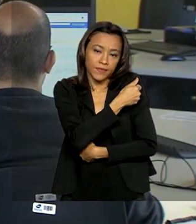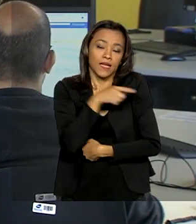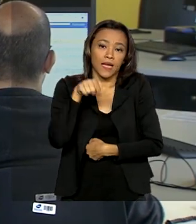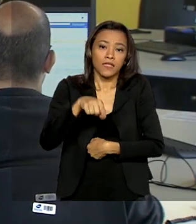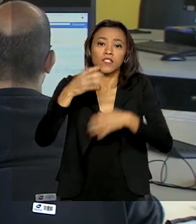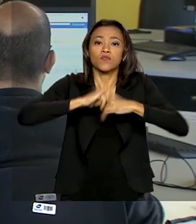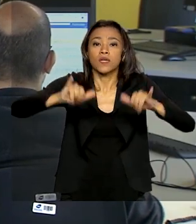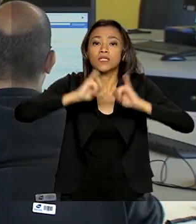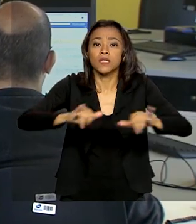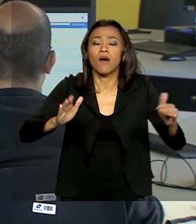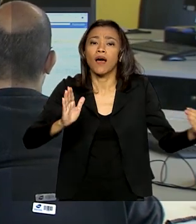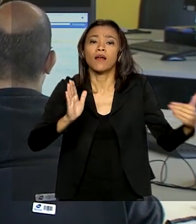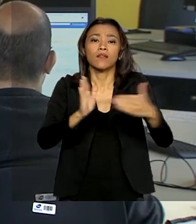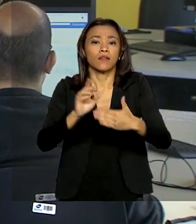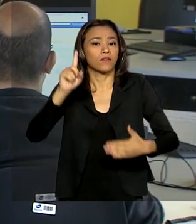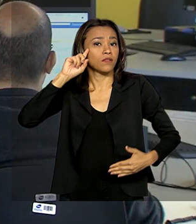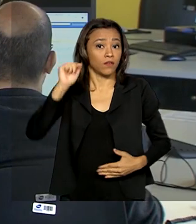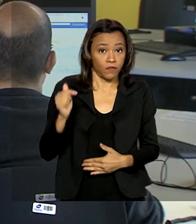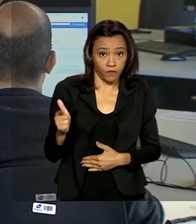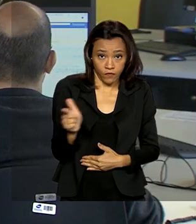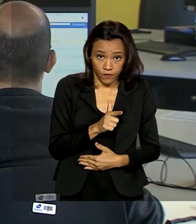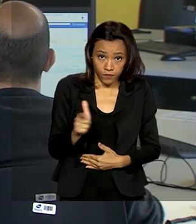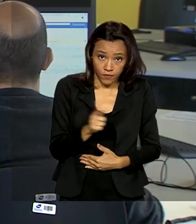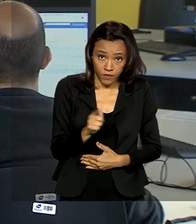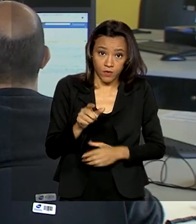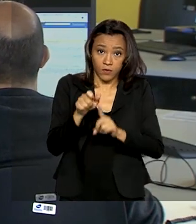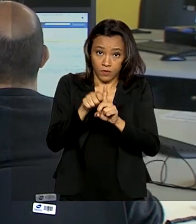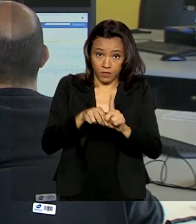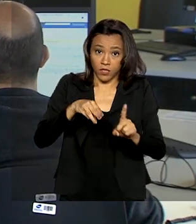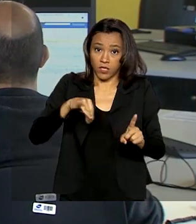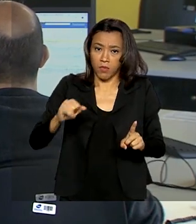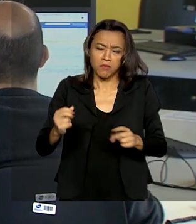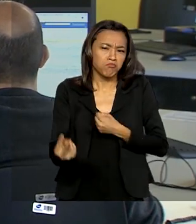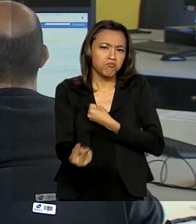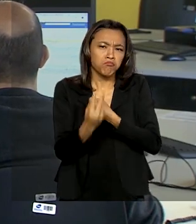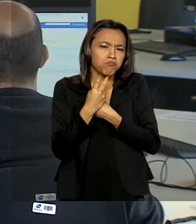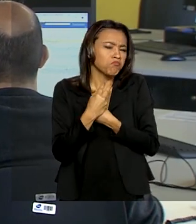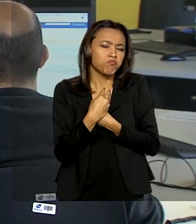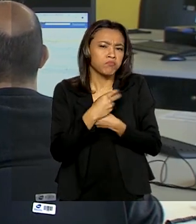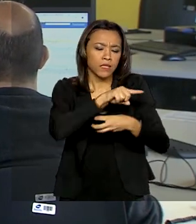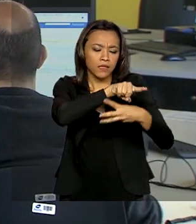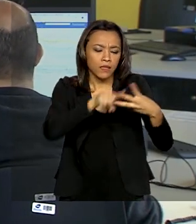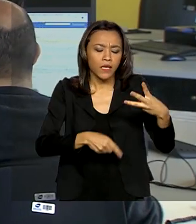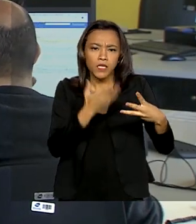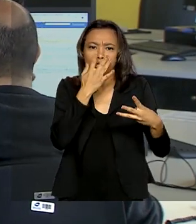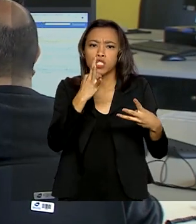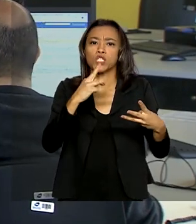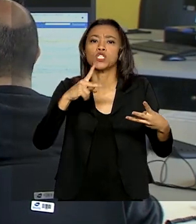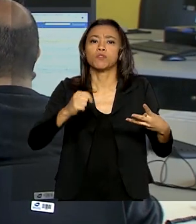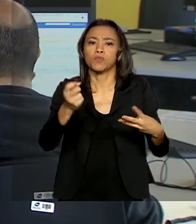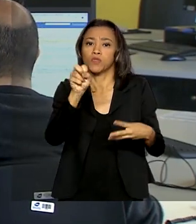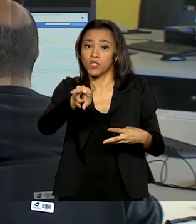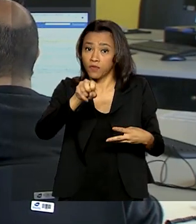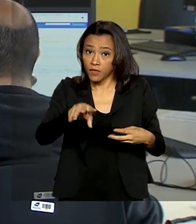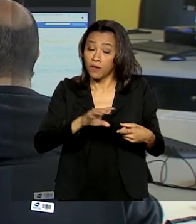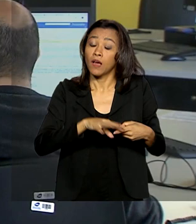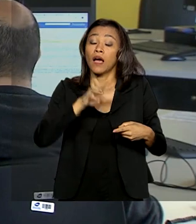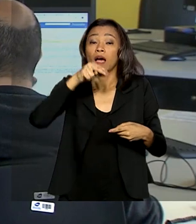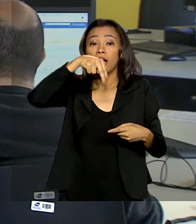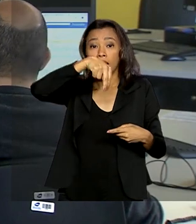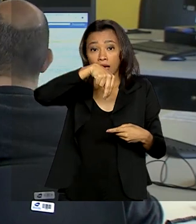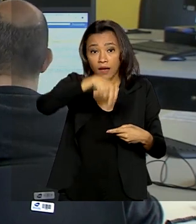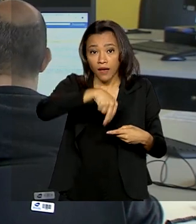a gripe segue até o dia 22 de maio. A vacina protege contra três tipos de vírus, entre eles o H1N1,